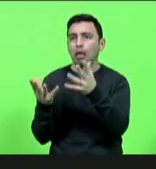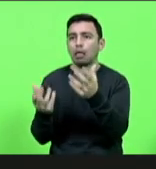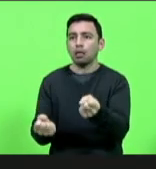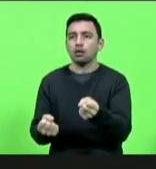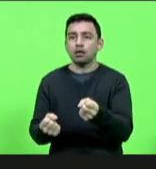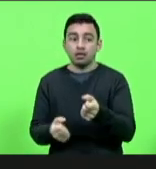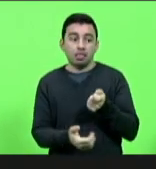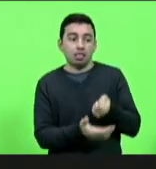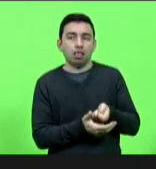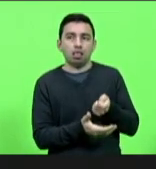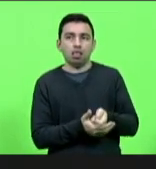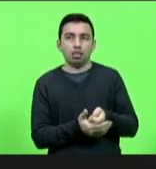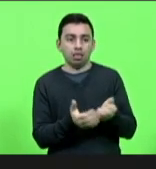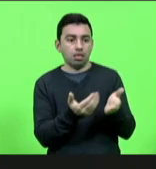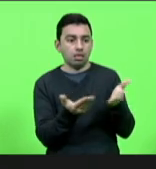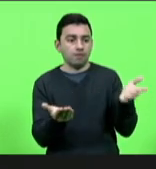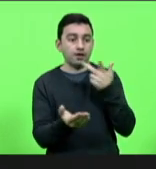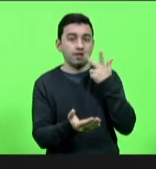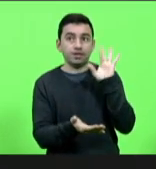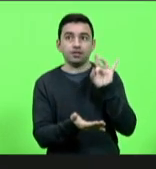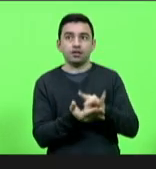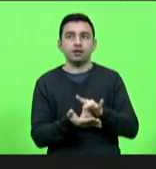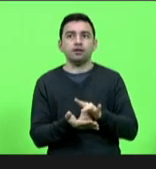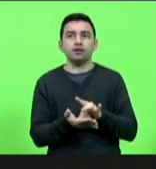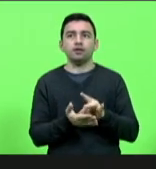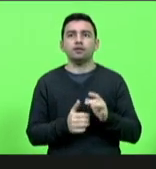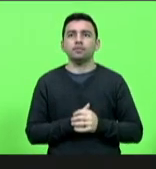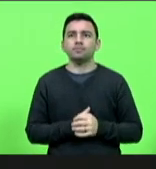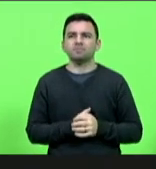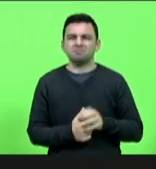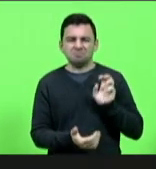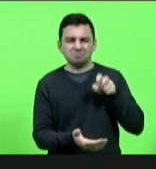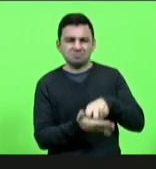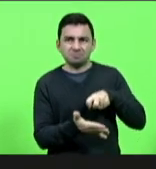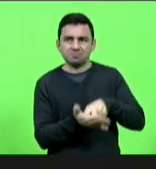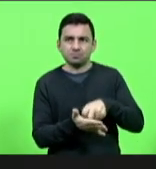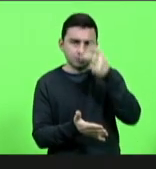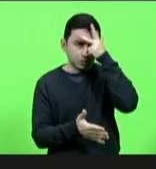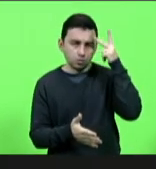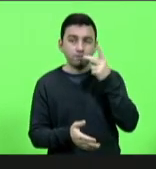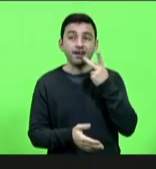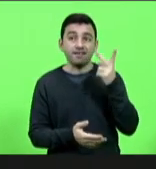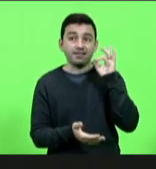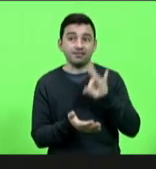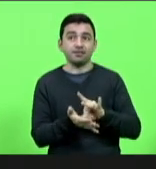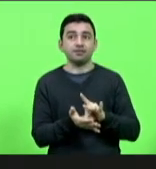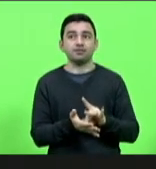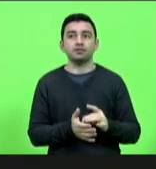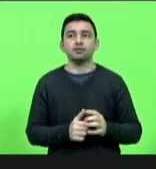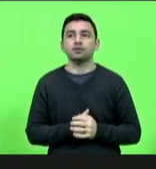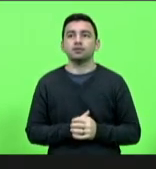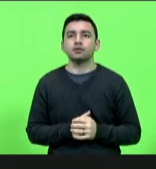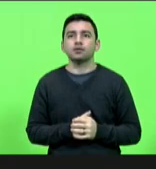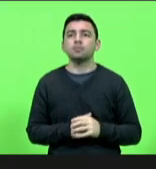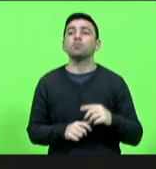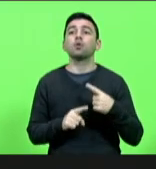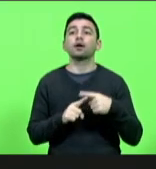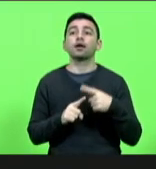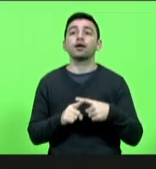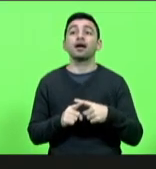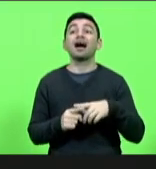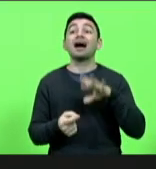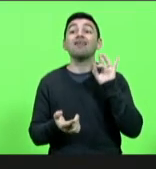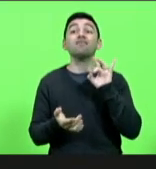é dura com aquele que fala a verdade ela pune aquele que fala a verdade por um simples motivo a verdade